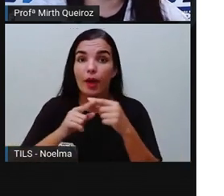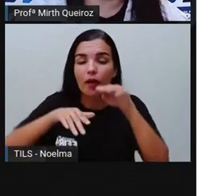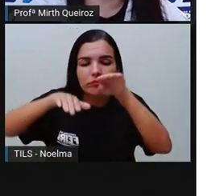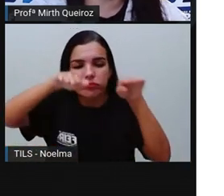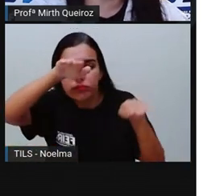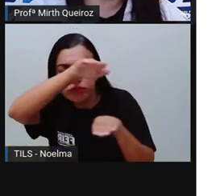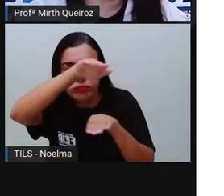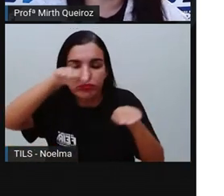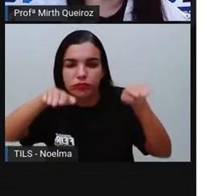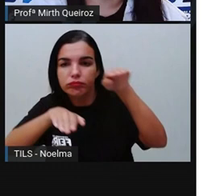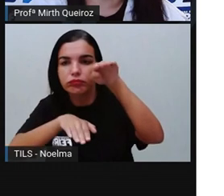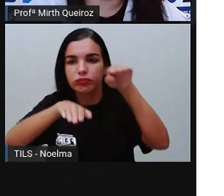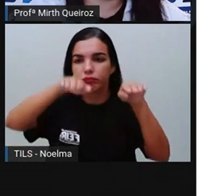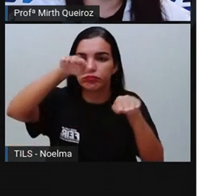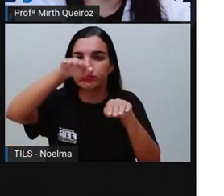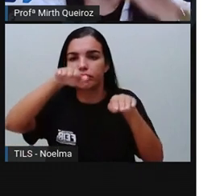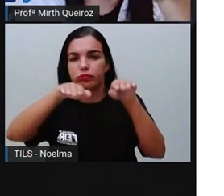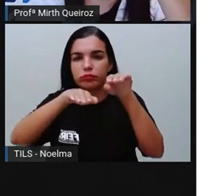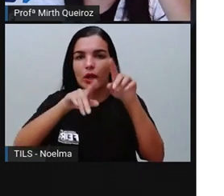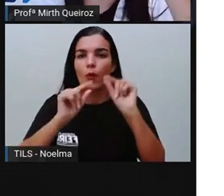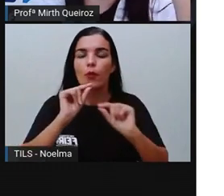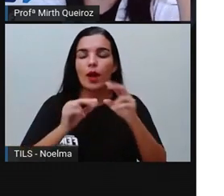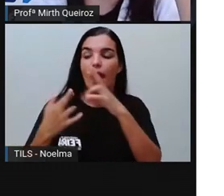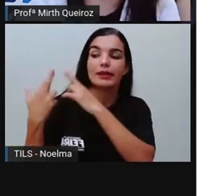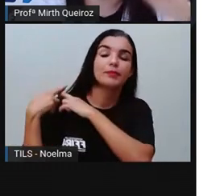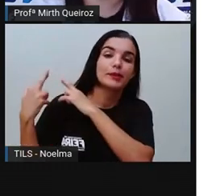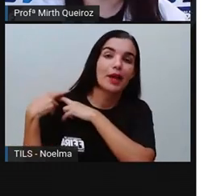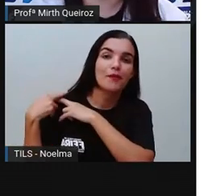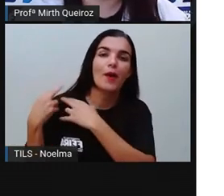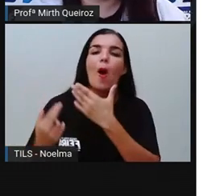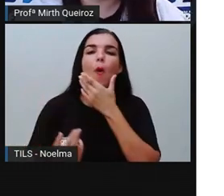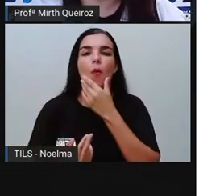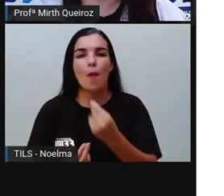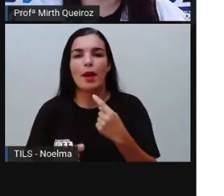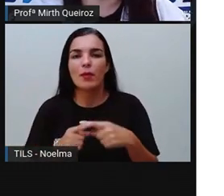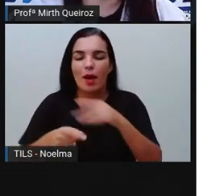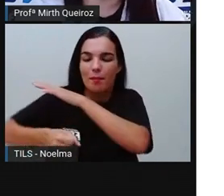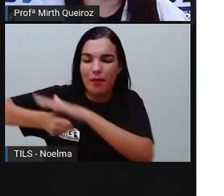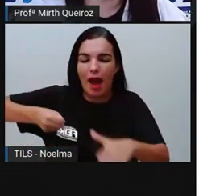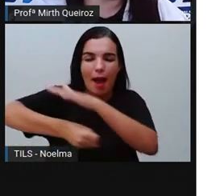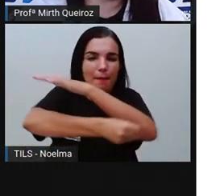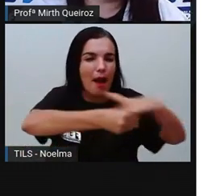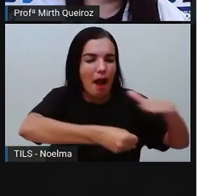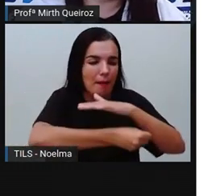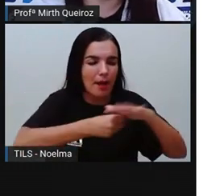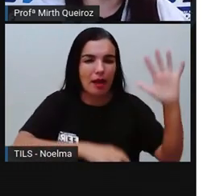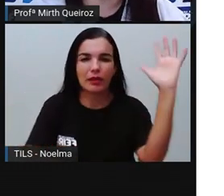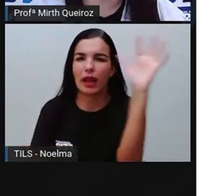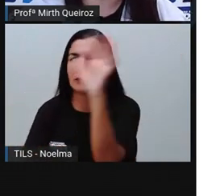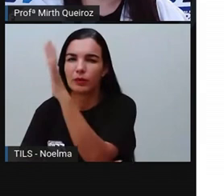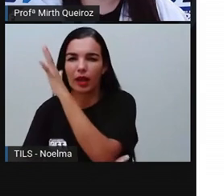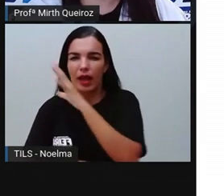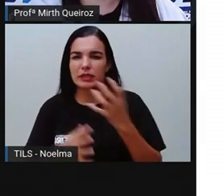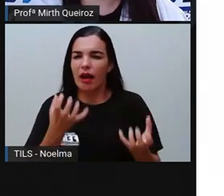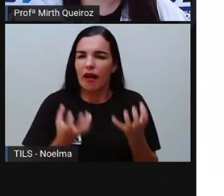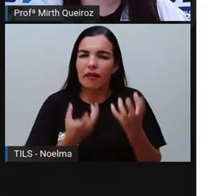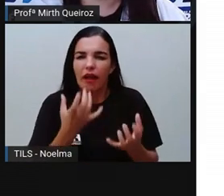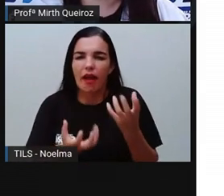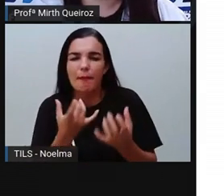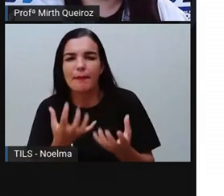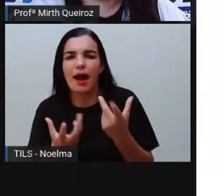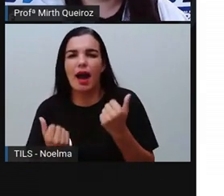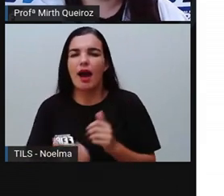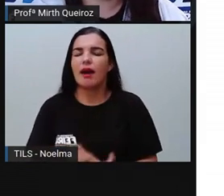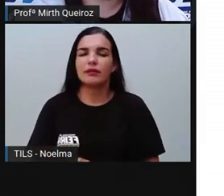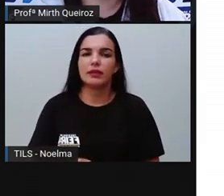principal responsável o homem, o homem que vem desmatando a natureza, que vem provocando queimadas. Os